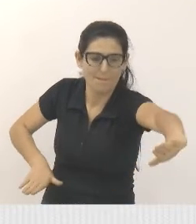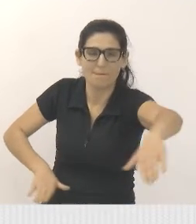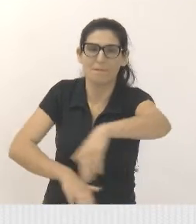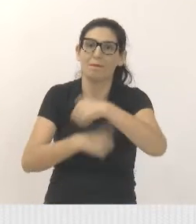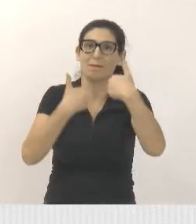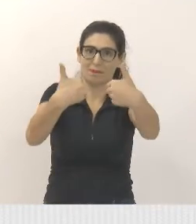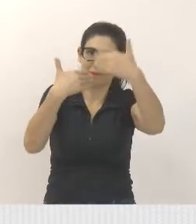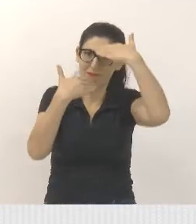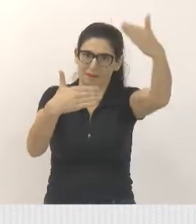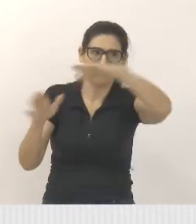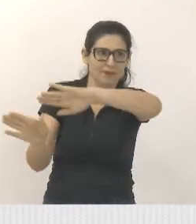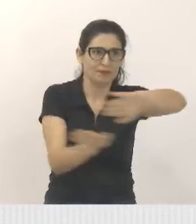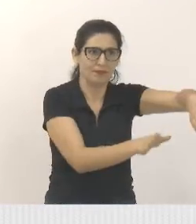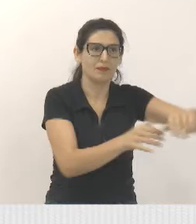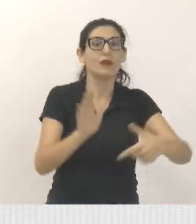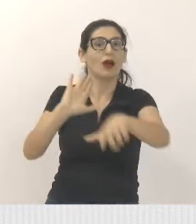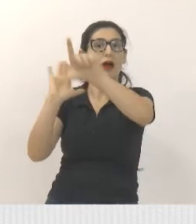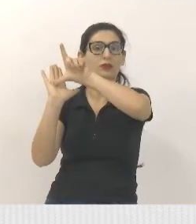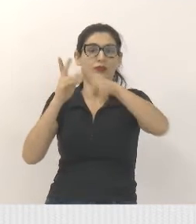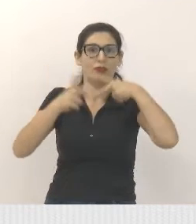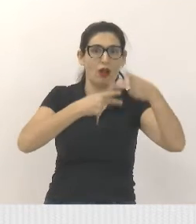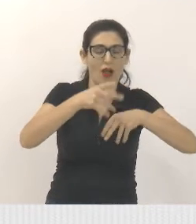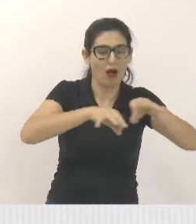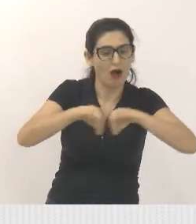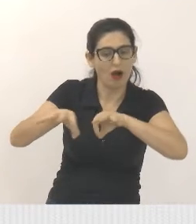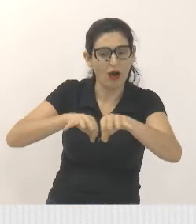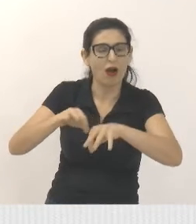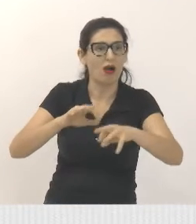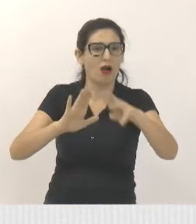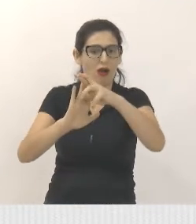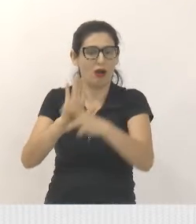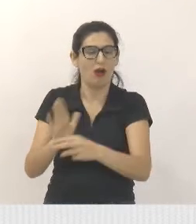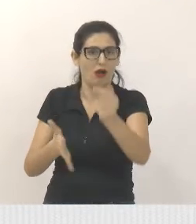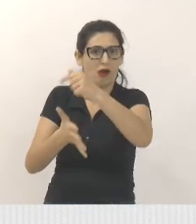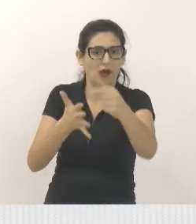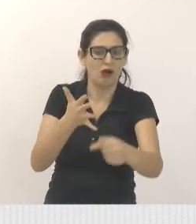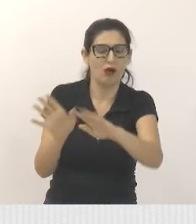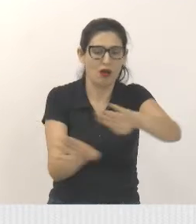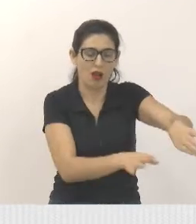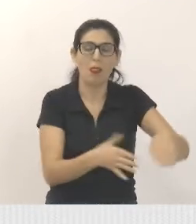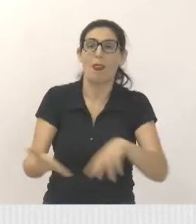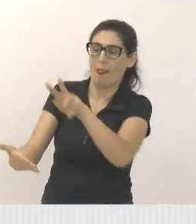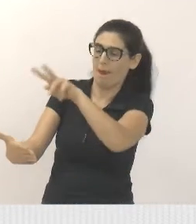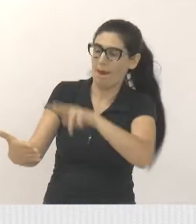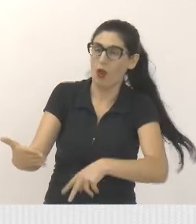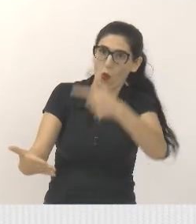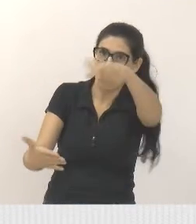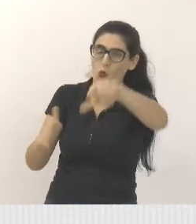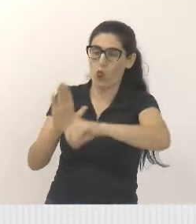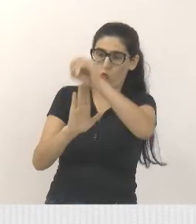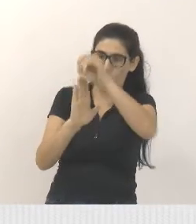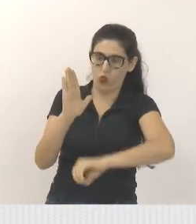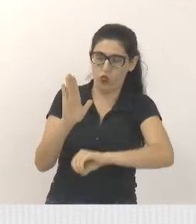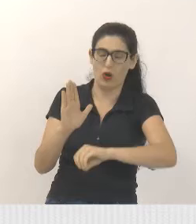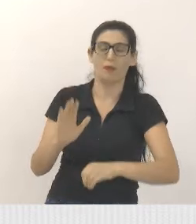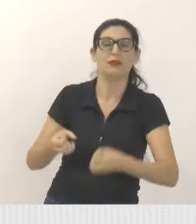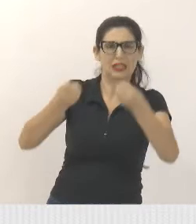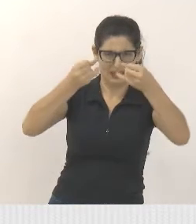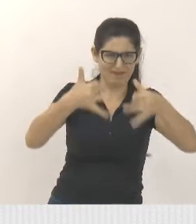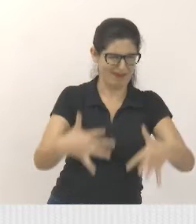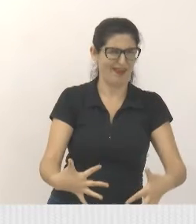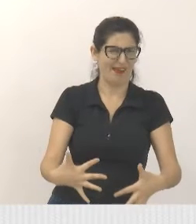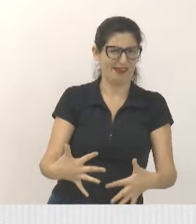Antes de falar sobre a regularização, eu gostaria de ler um outro ofício que veio até mim, resposta a uma indicação.